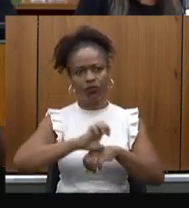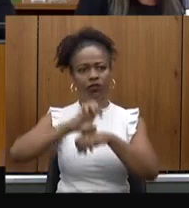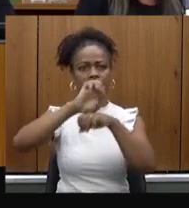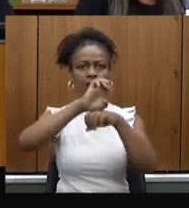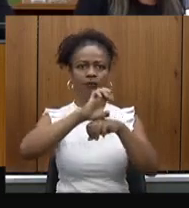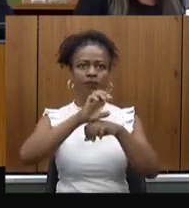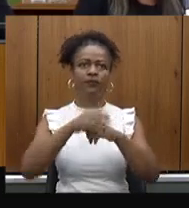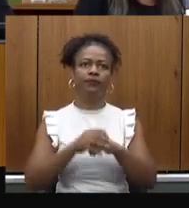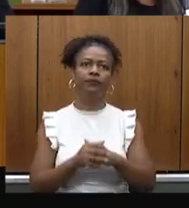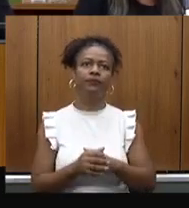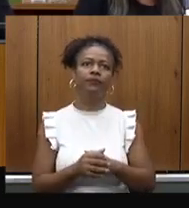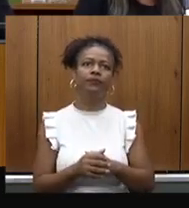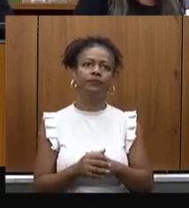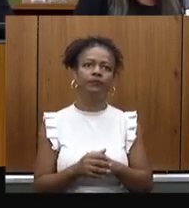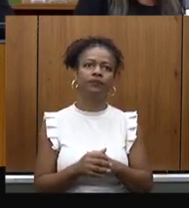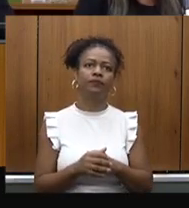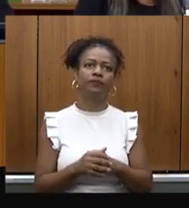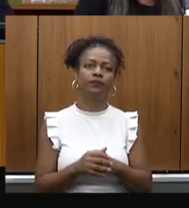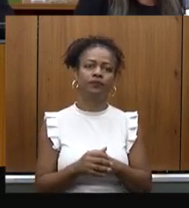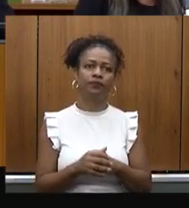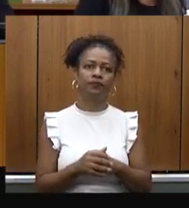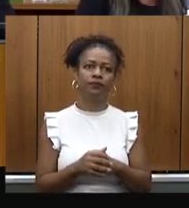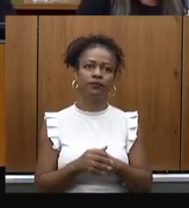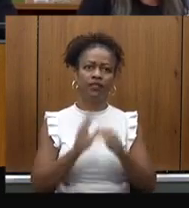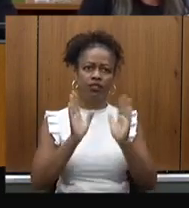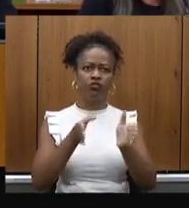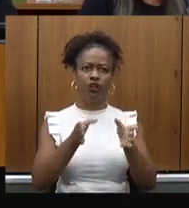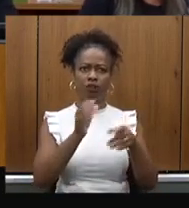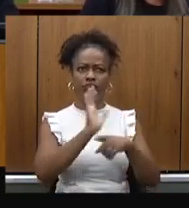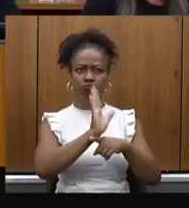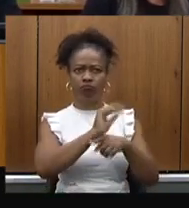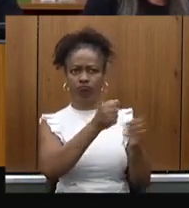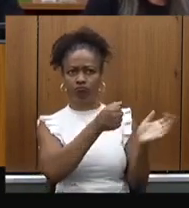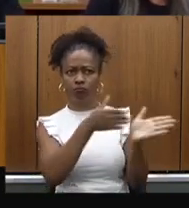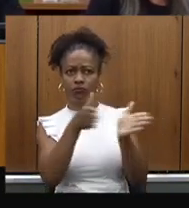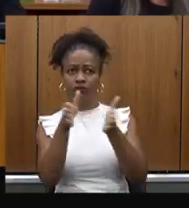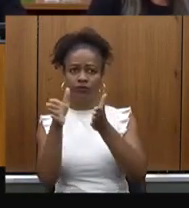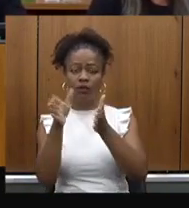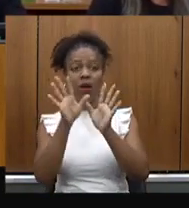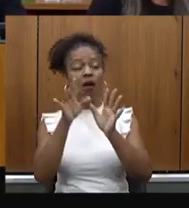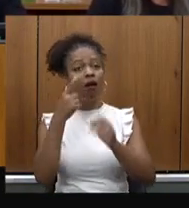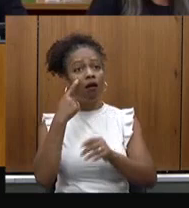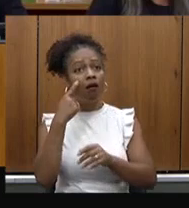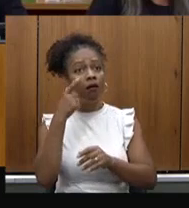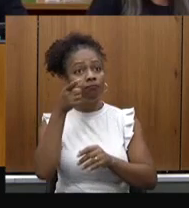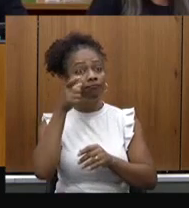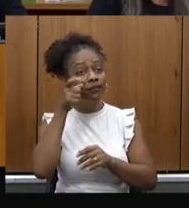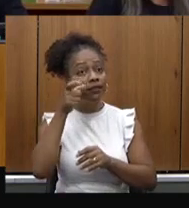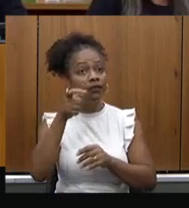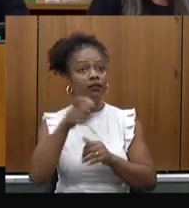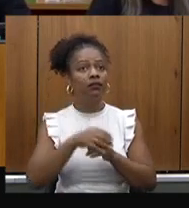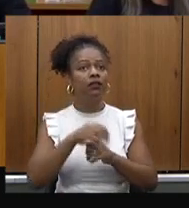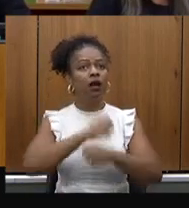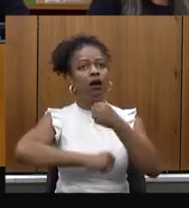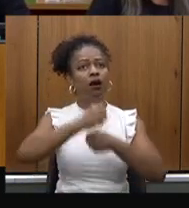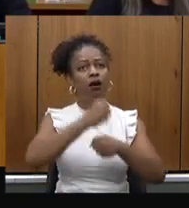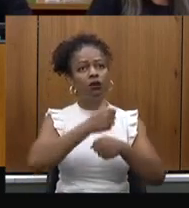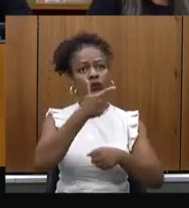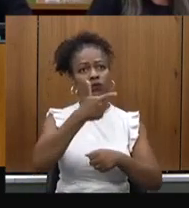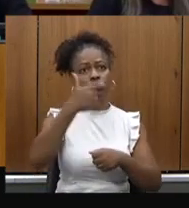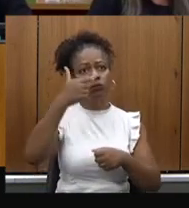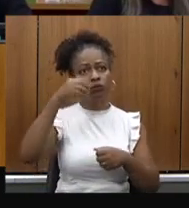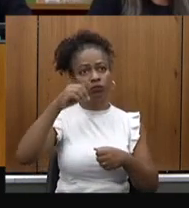favor. Eu já passei o vídeo da Rosana, mas olha que interessante. O ano de 19 em vermelho foi o ano